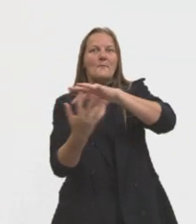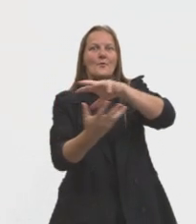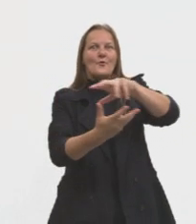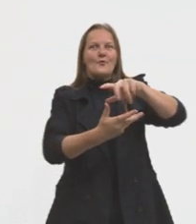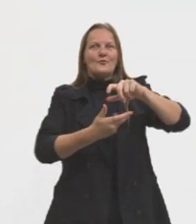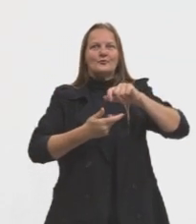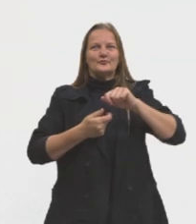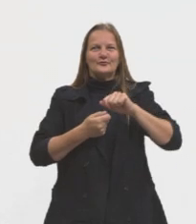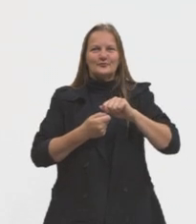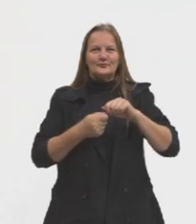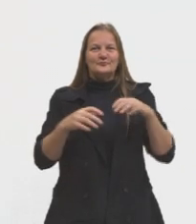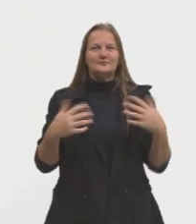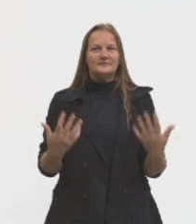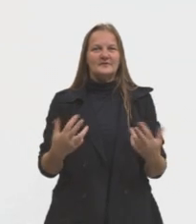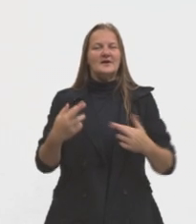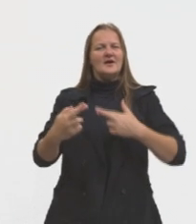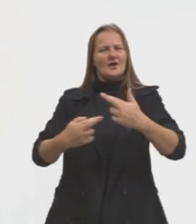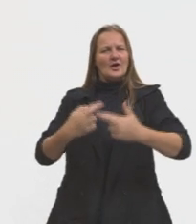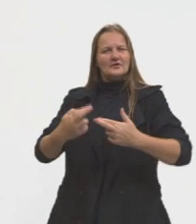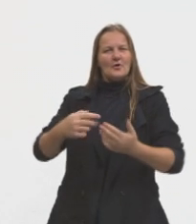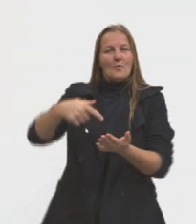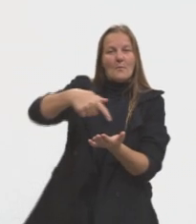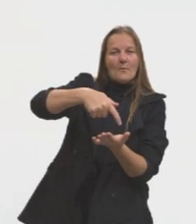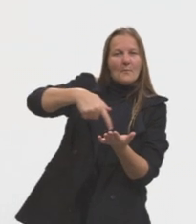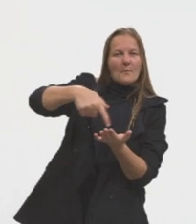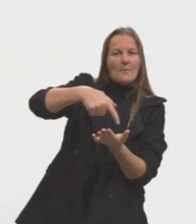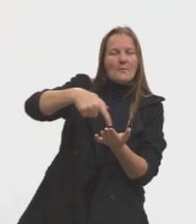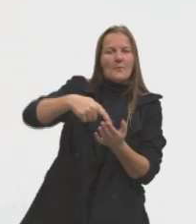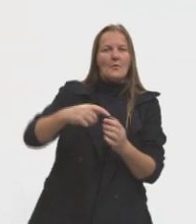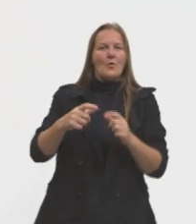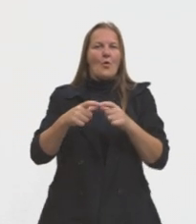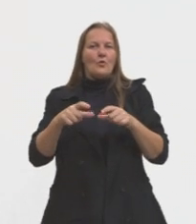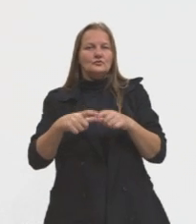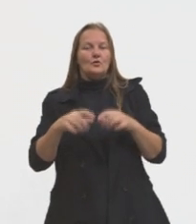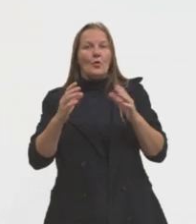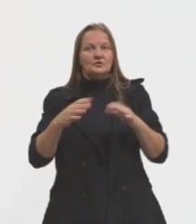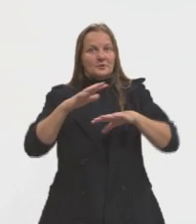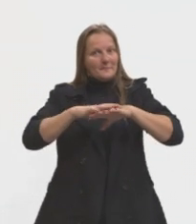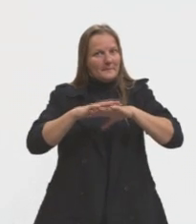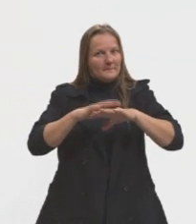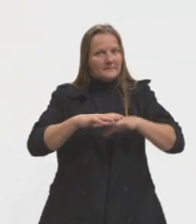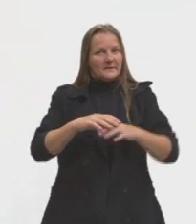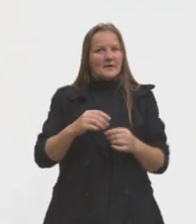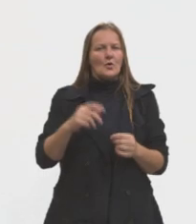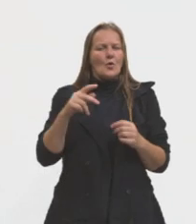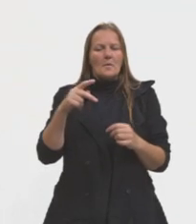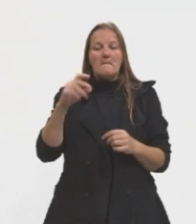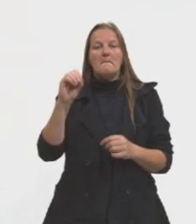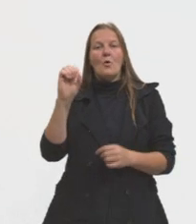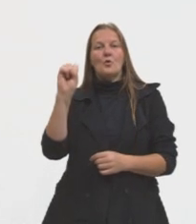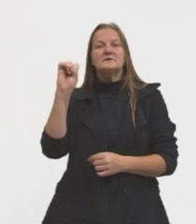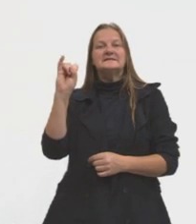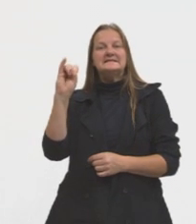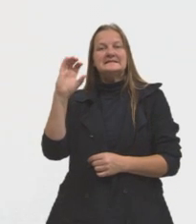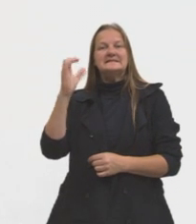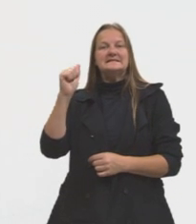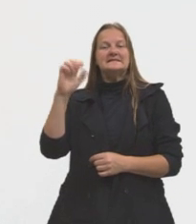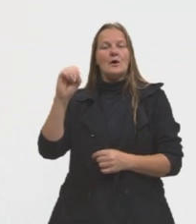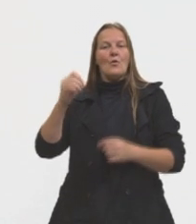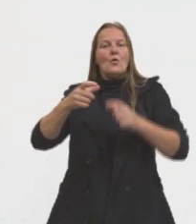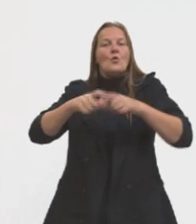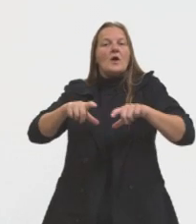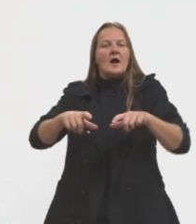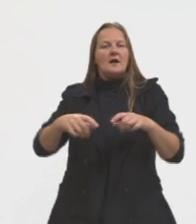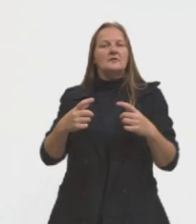é uma relação sobre posicionamento, né? Nosso objeto de estudo é a matemática. Então, nosso local no mundo, nosso lugar no